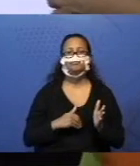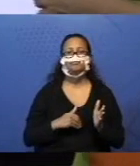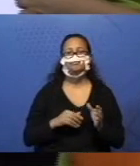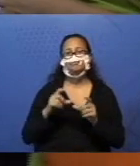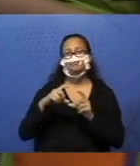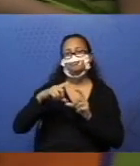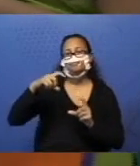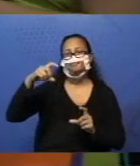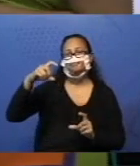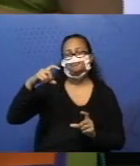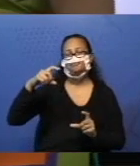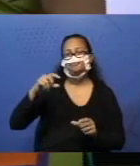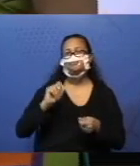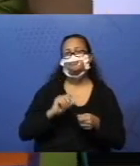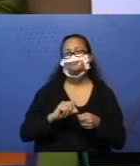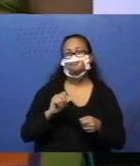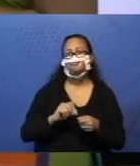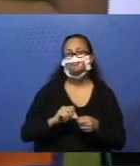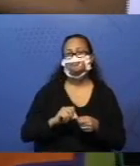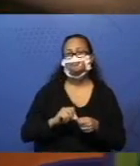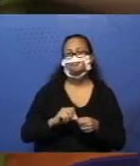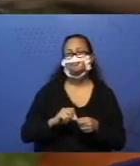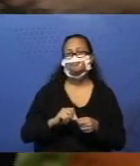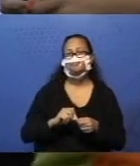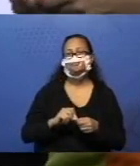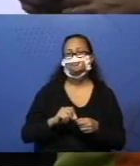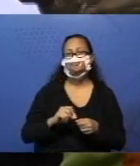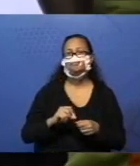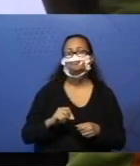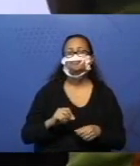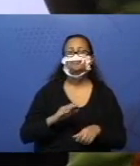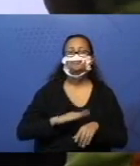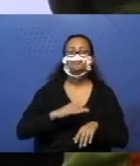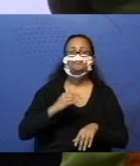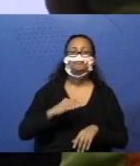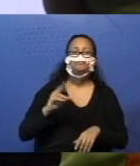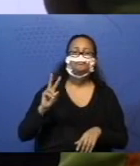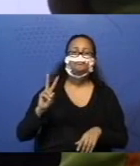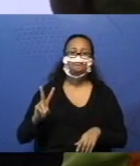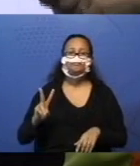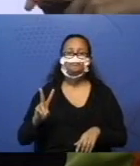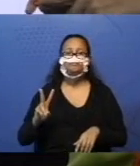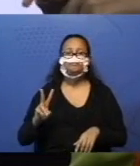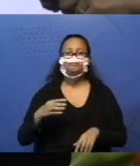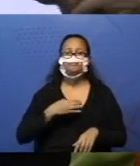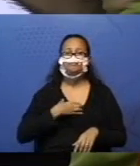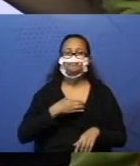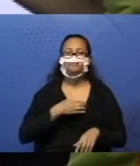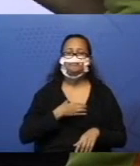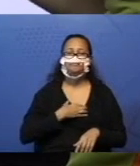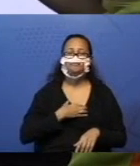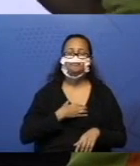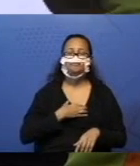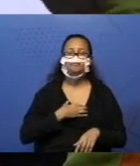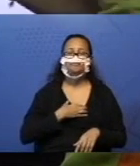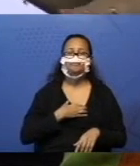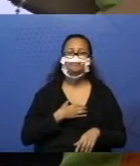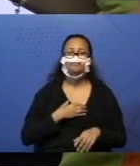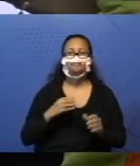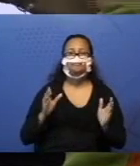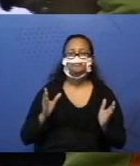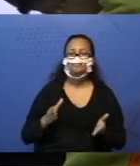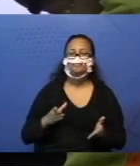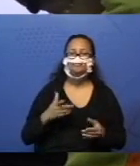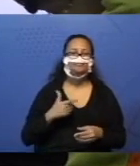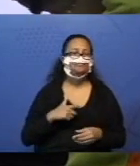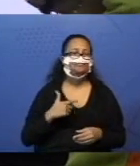eu vou fazer mais duas maneiras de compor a quantidade de 12. Só que agora é sem